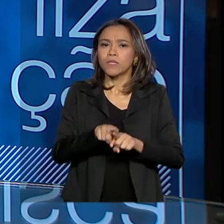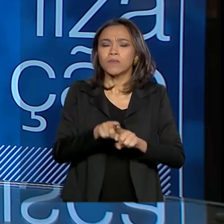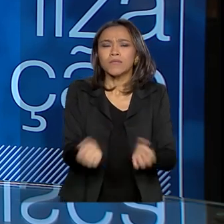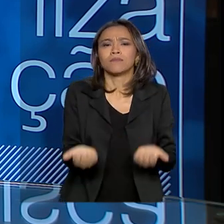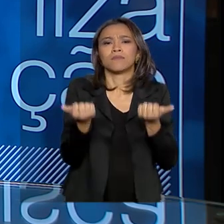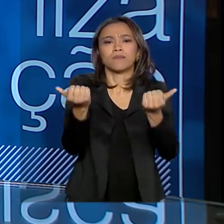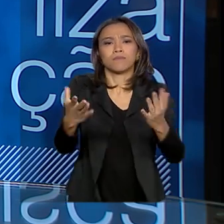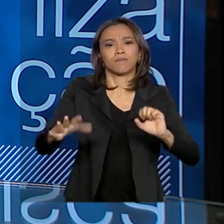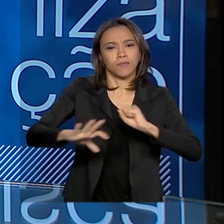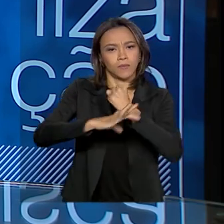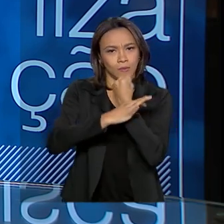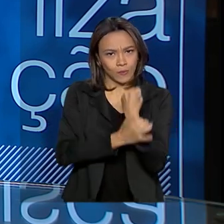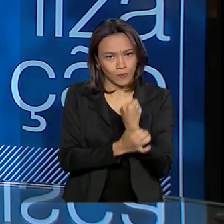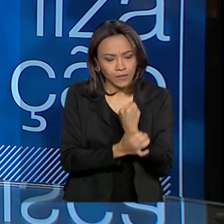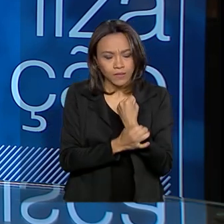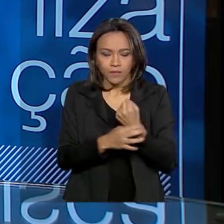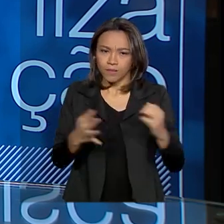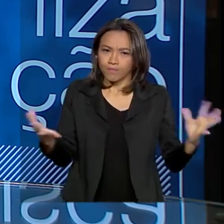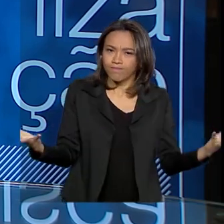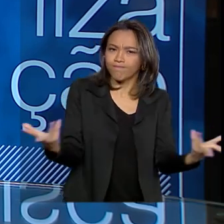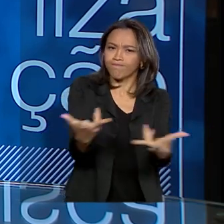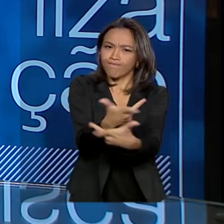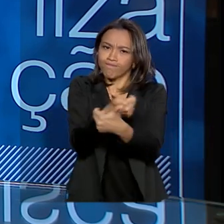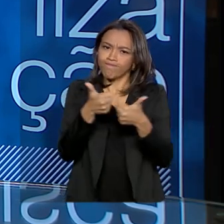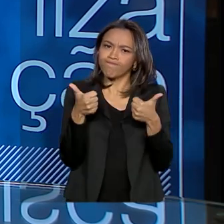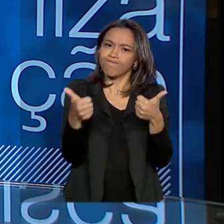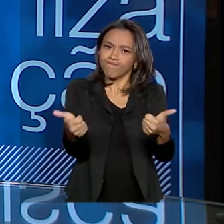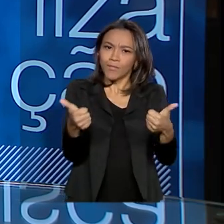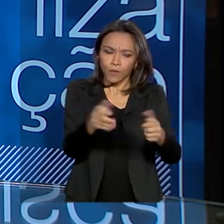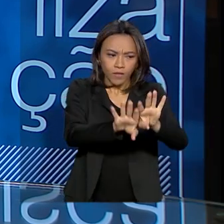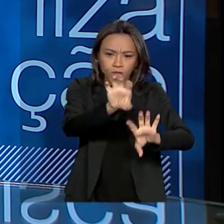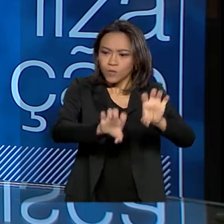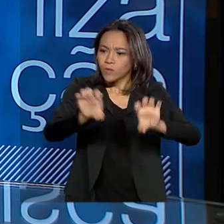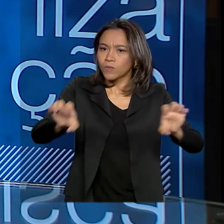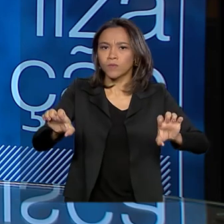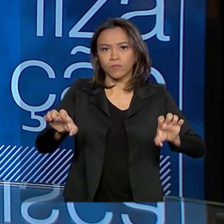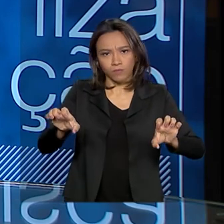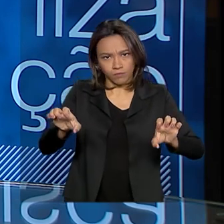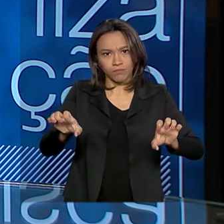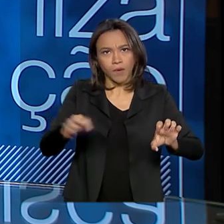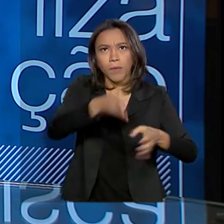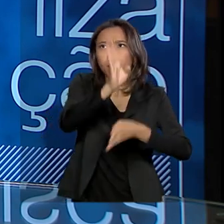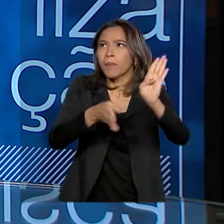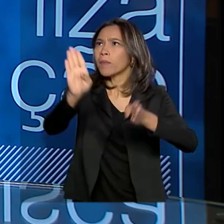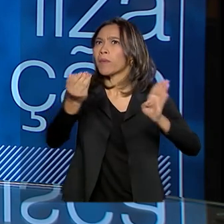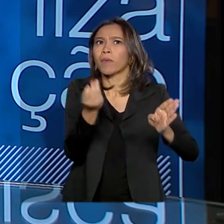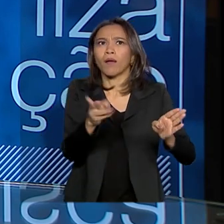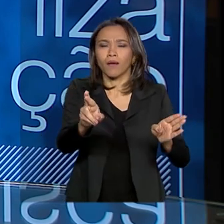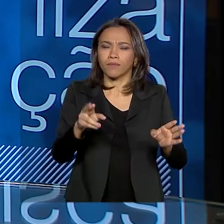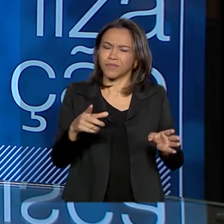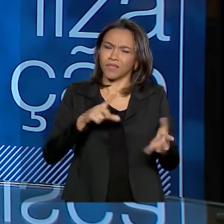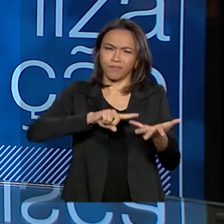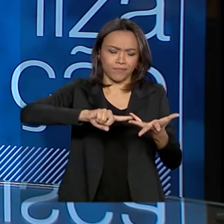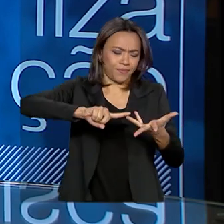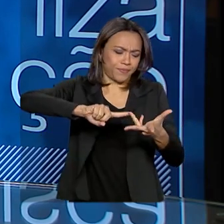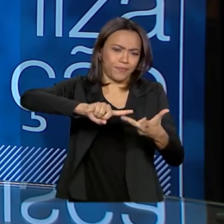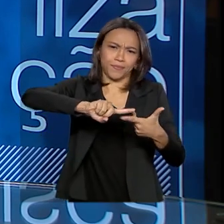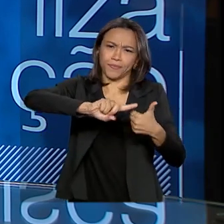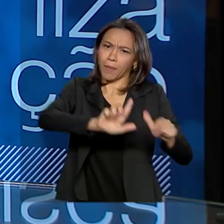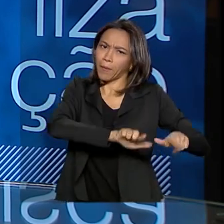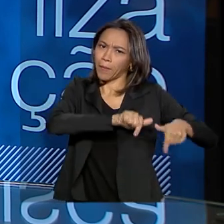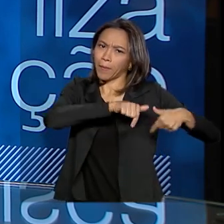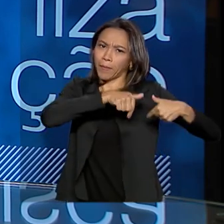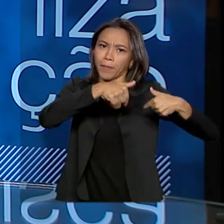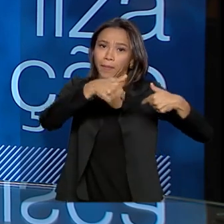segurança, de aprimorar os meios, a própria infraestrutura. Enfim, nós temos muitas ações que